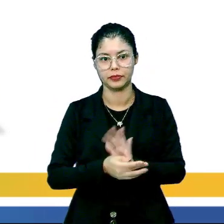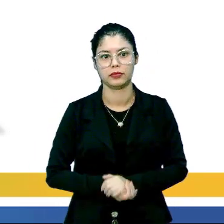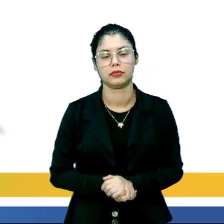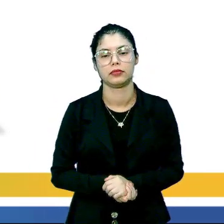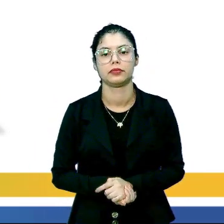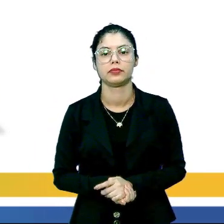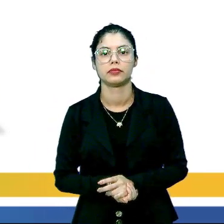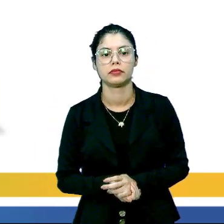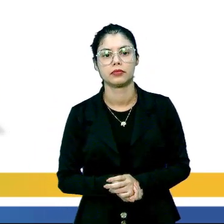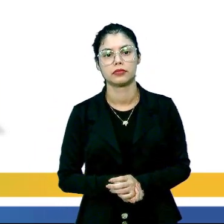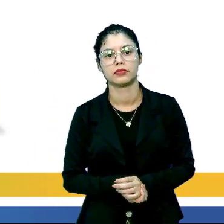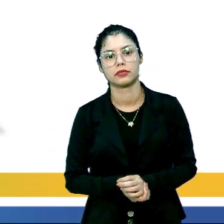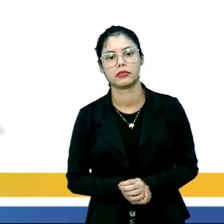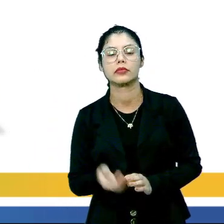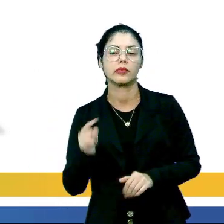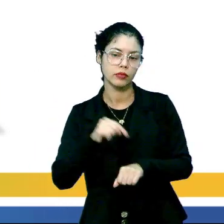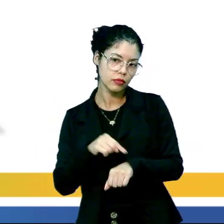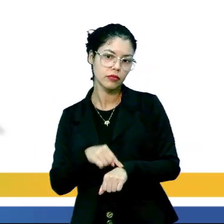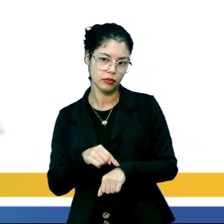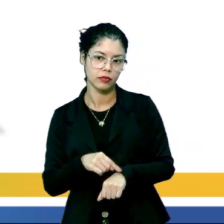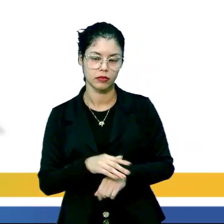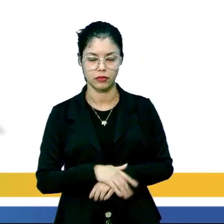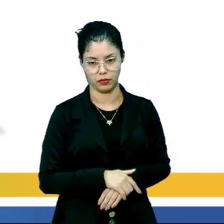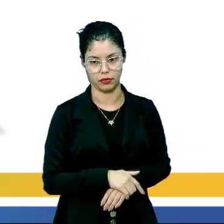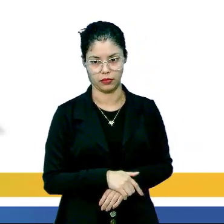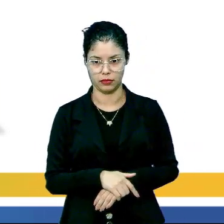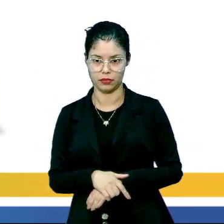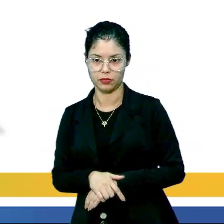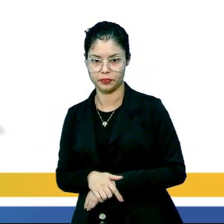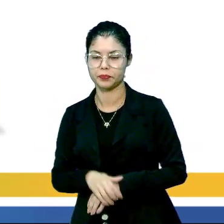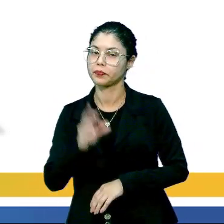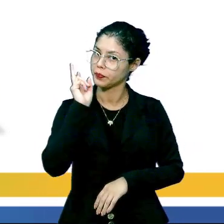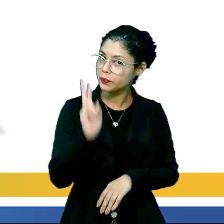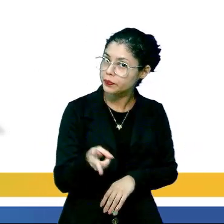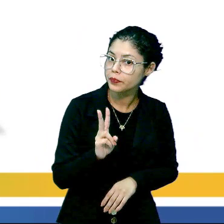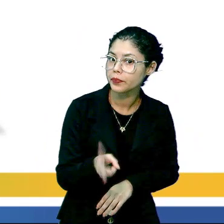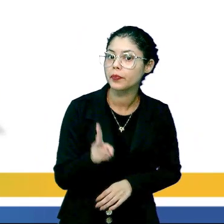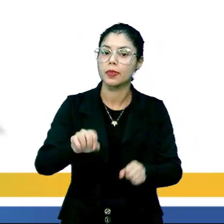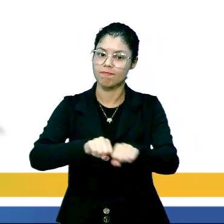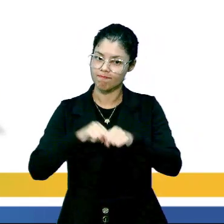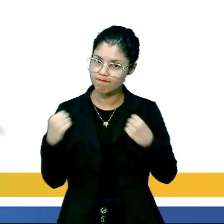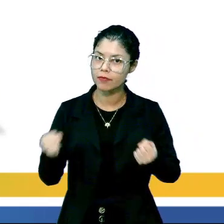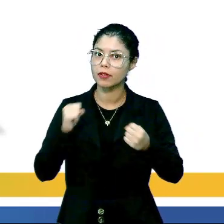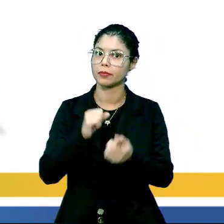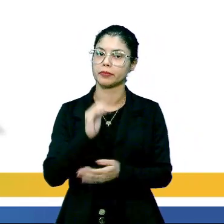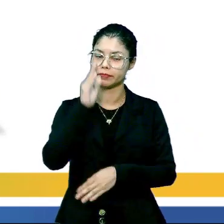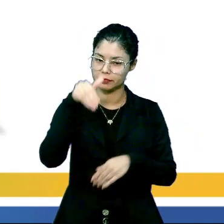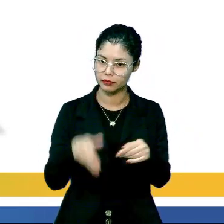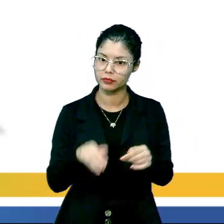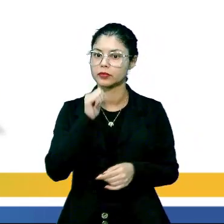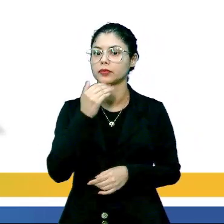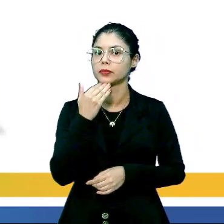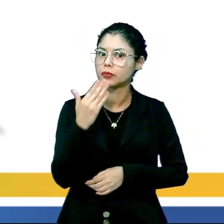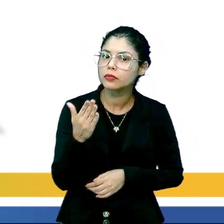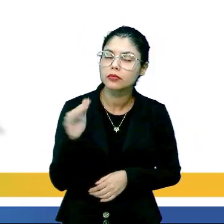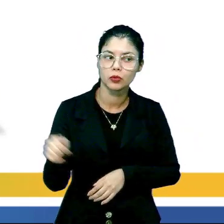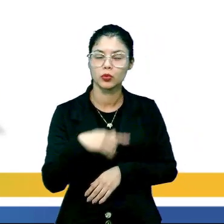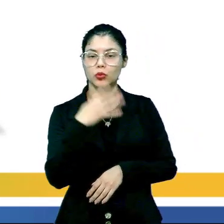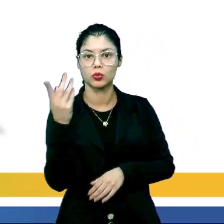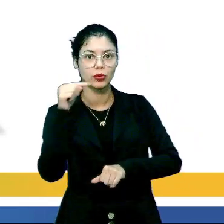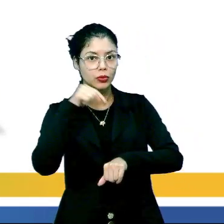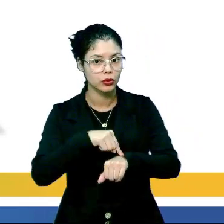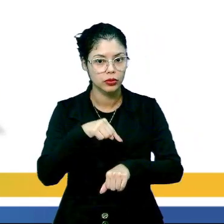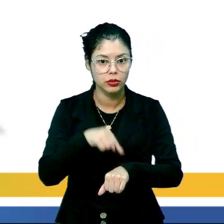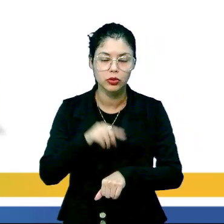bem? Tranquilo, né? Uma questão de tempo de meia-vida. Então, lembra, é sempre quebrar a metade. Se a questão pedisse quanto